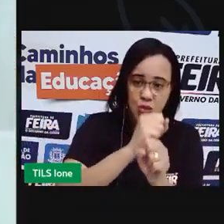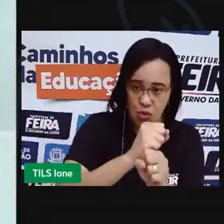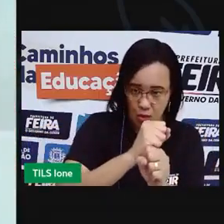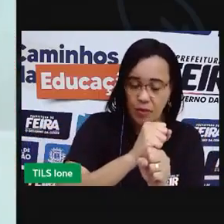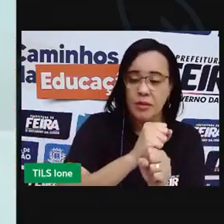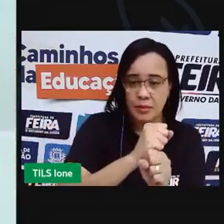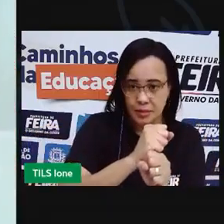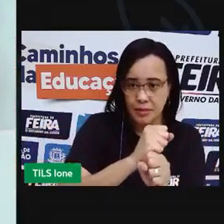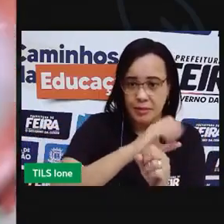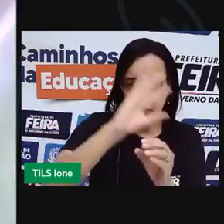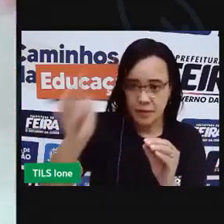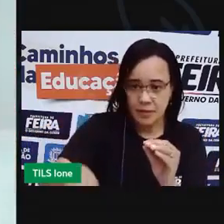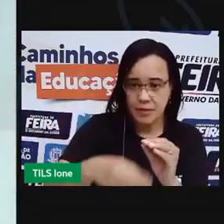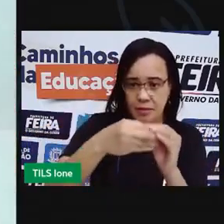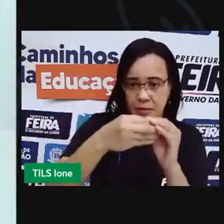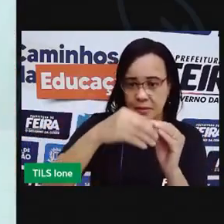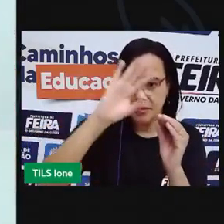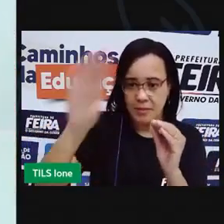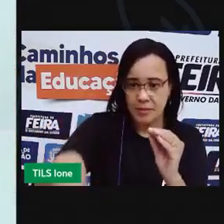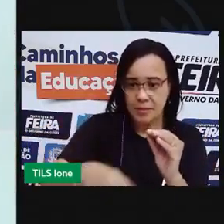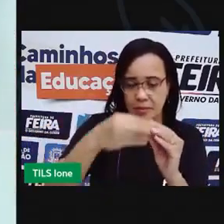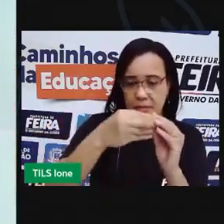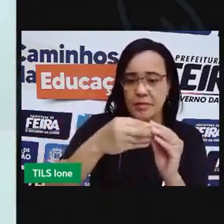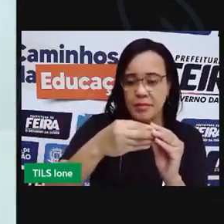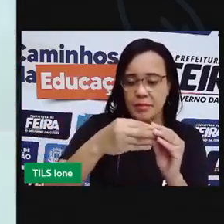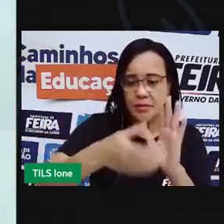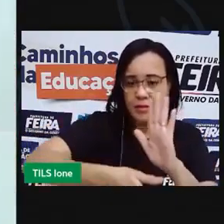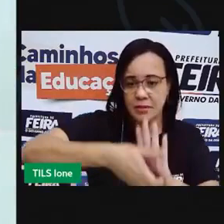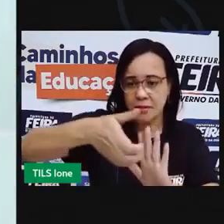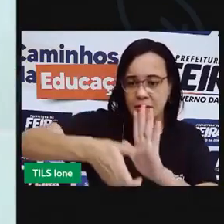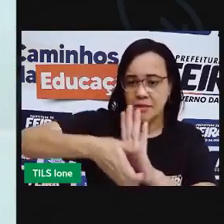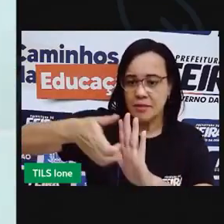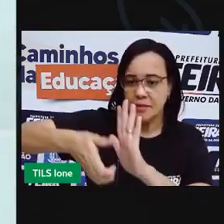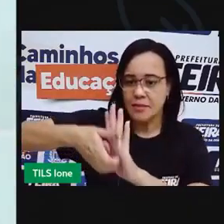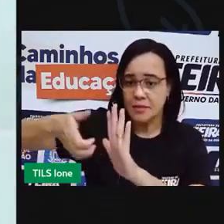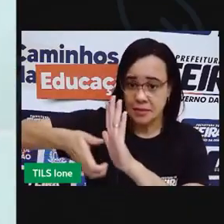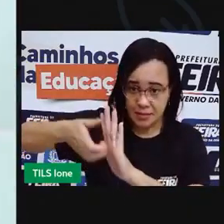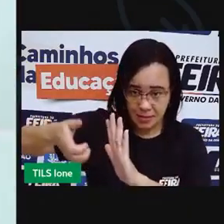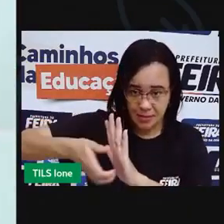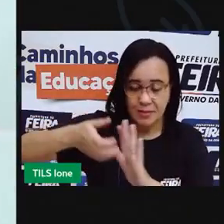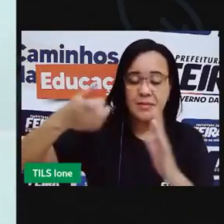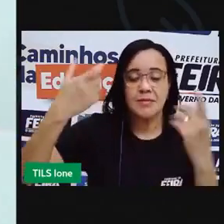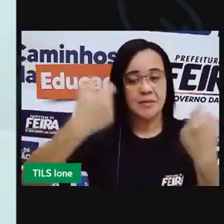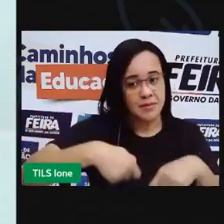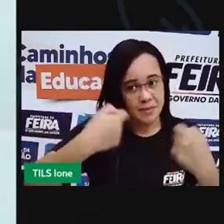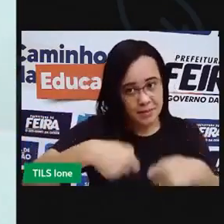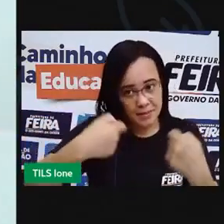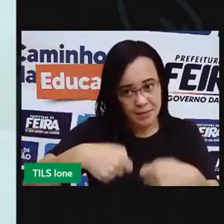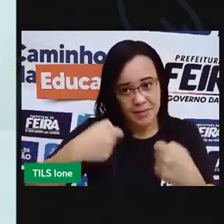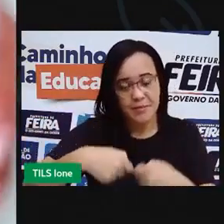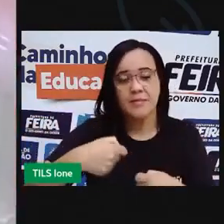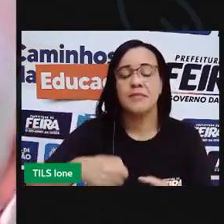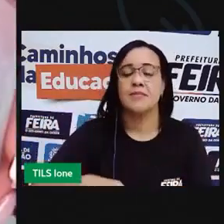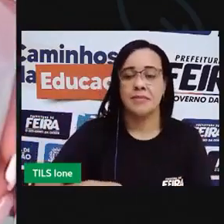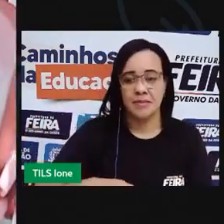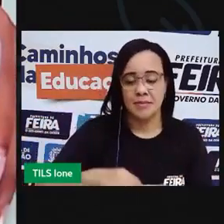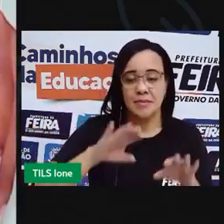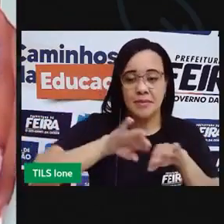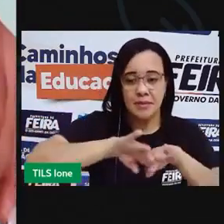juntar de acrescentar você vai retirar pelo que vai